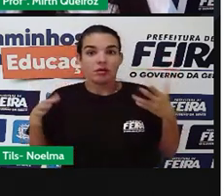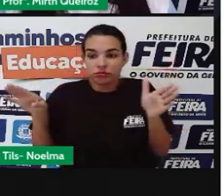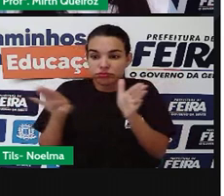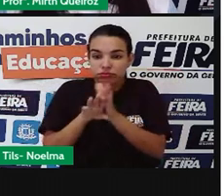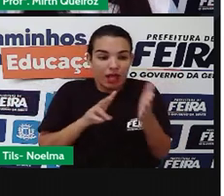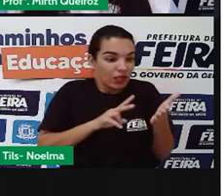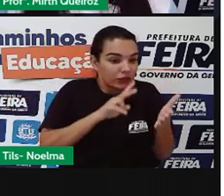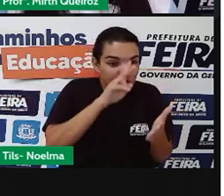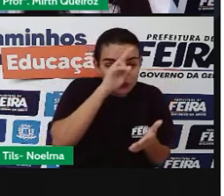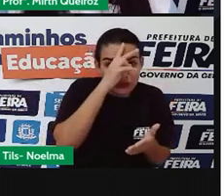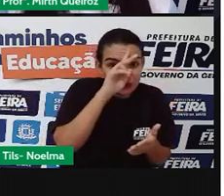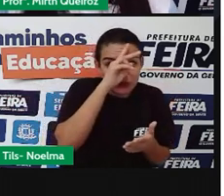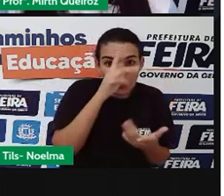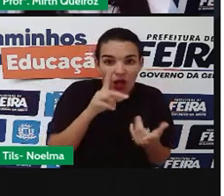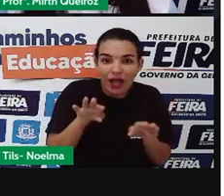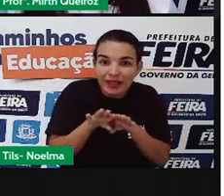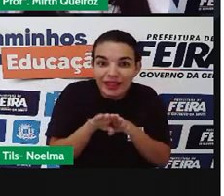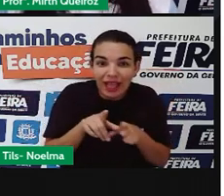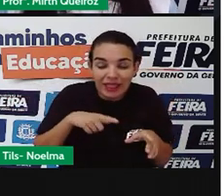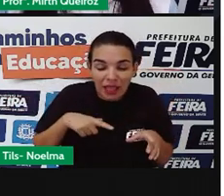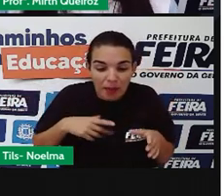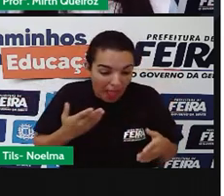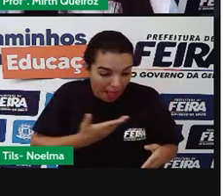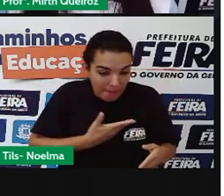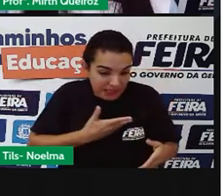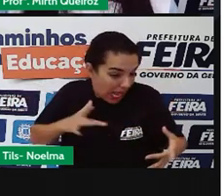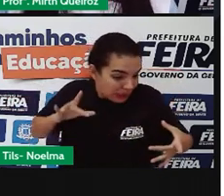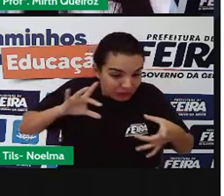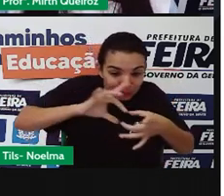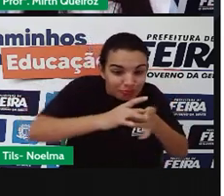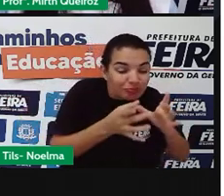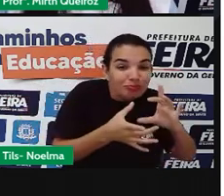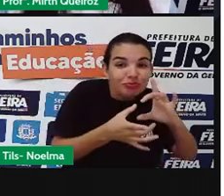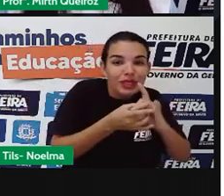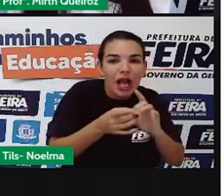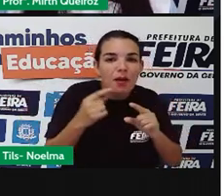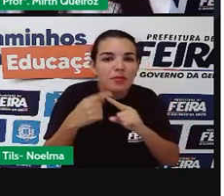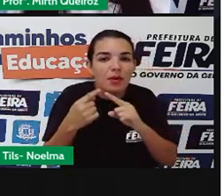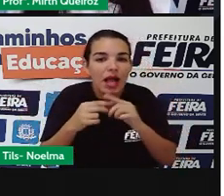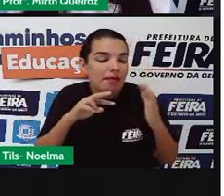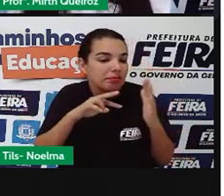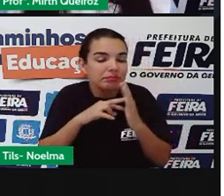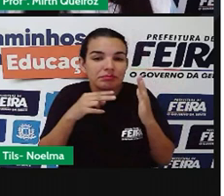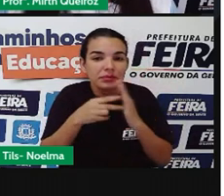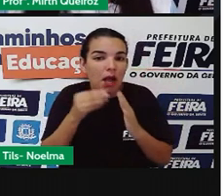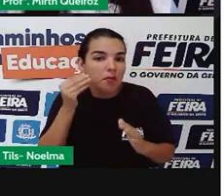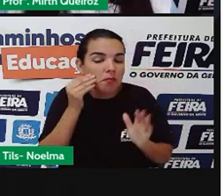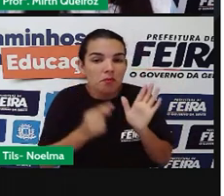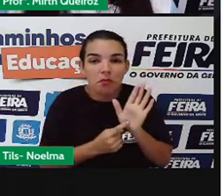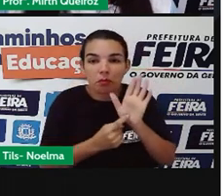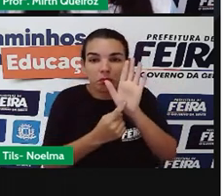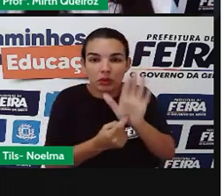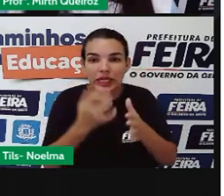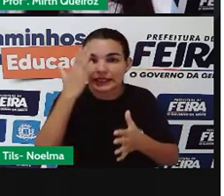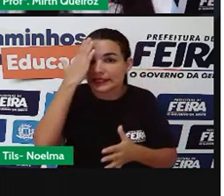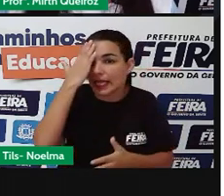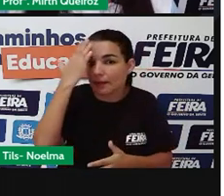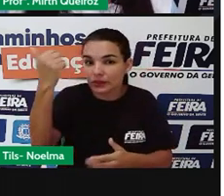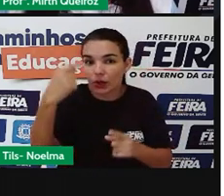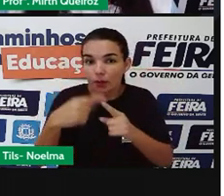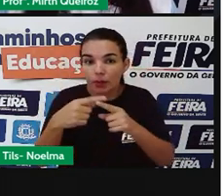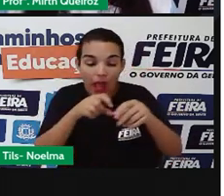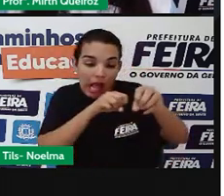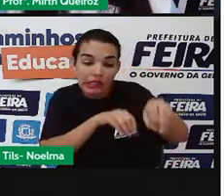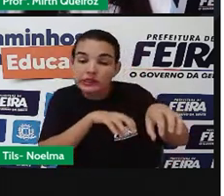um relacionamento de amizade com o Pequeno Príncipe. Ela representa a sabedoria, pois ensina valiosas lições ao